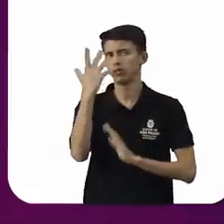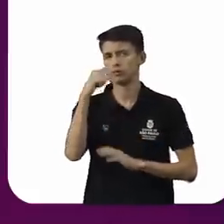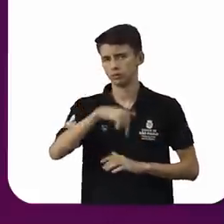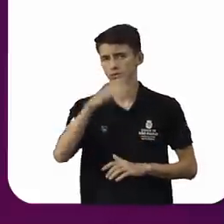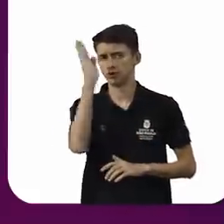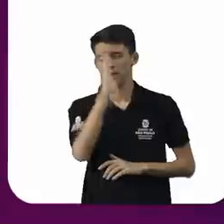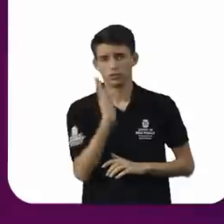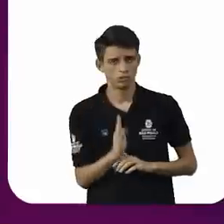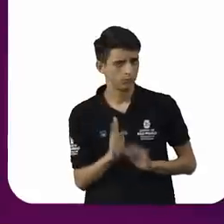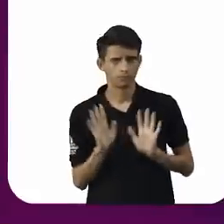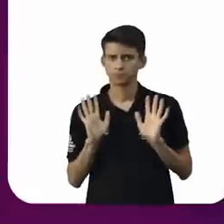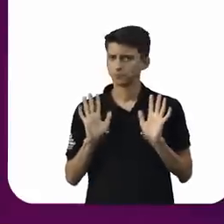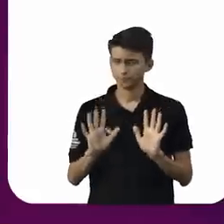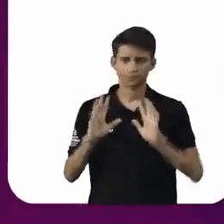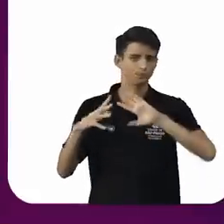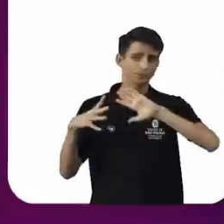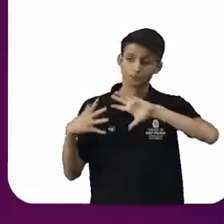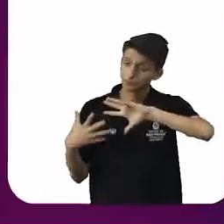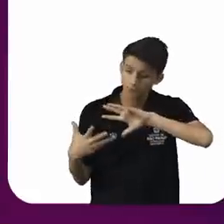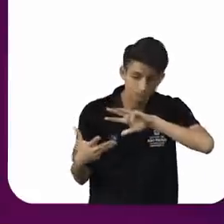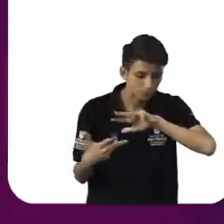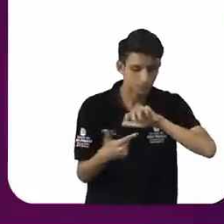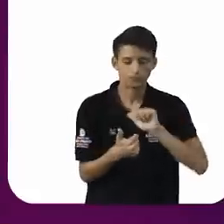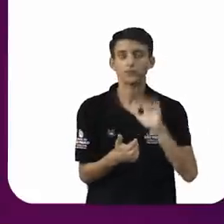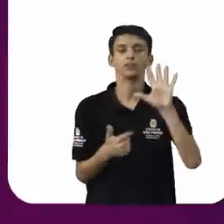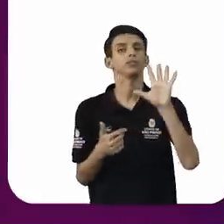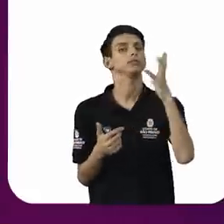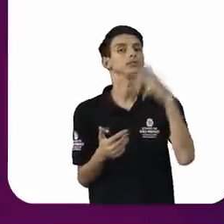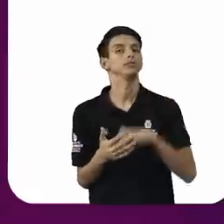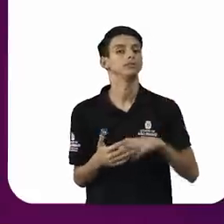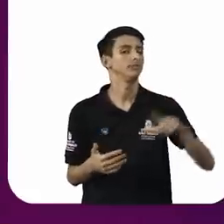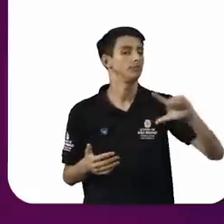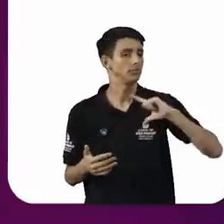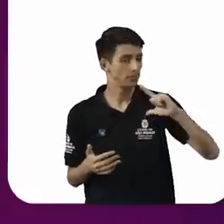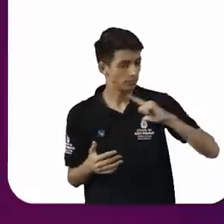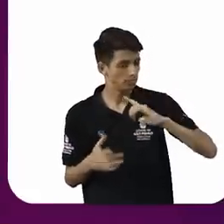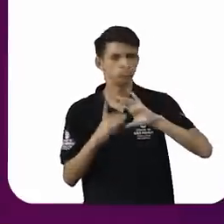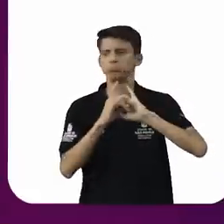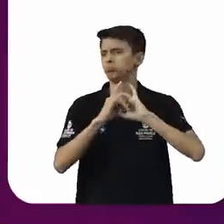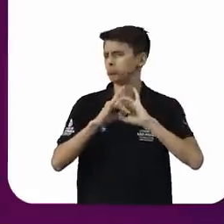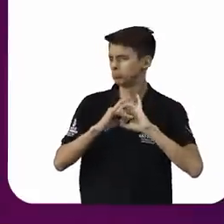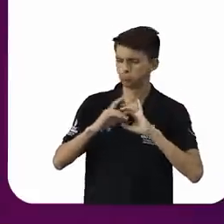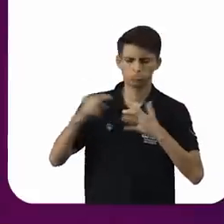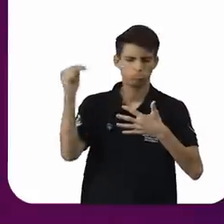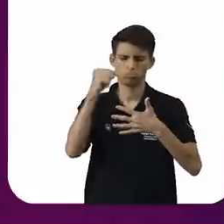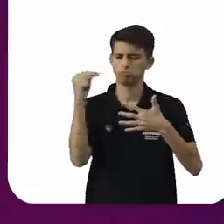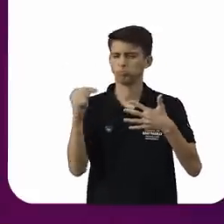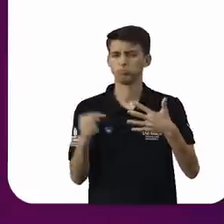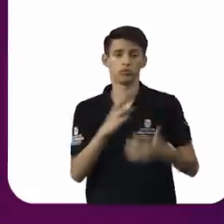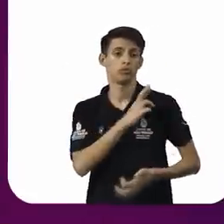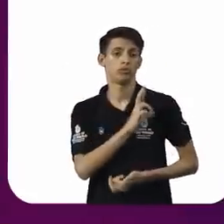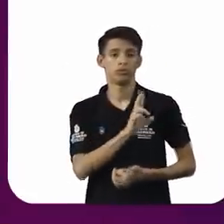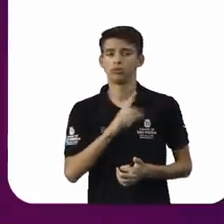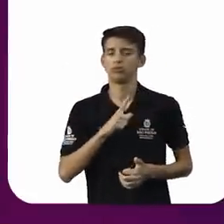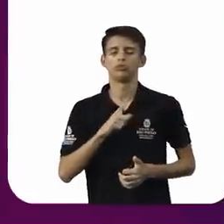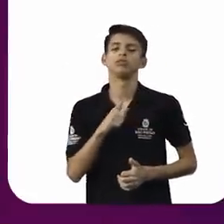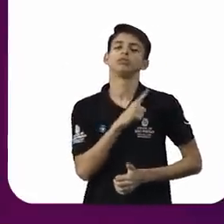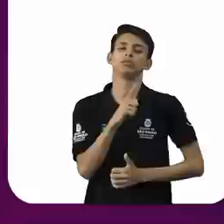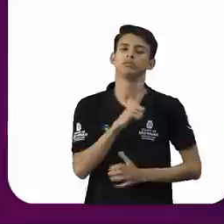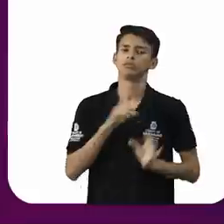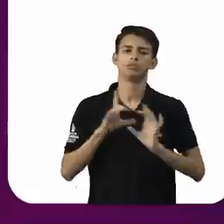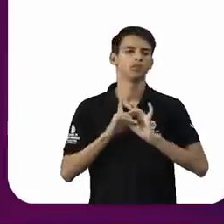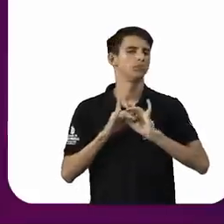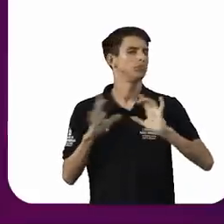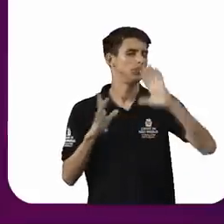Latina. Não, é um fenômeno mundial. Você tem um mapa da liberdade de crença, você tem um mapa da liberdade de crença,